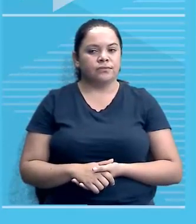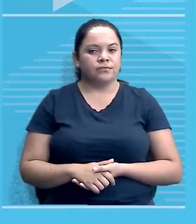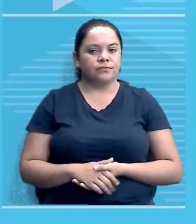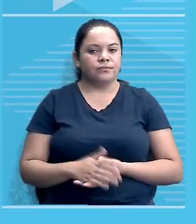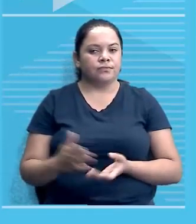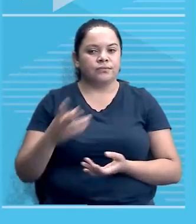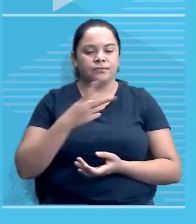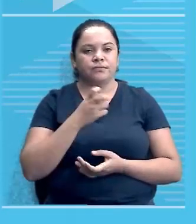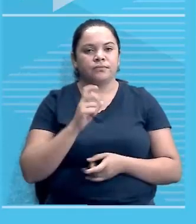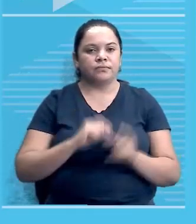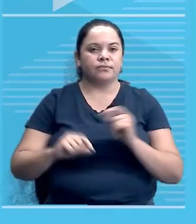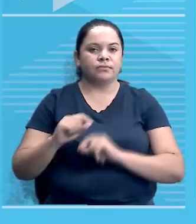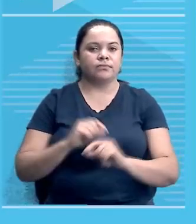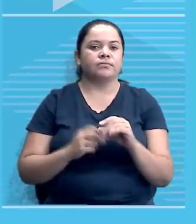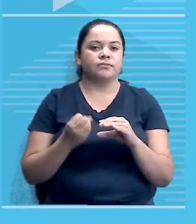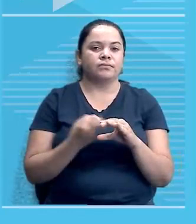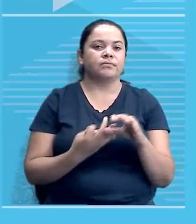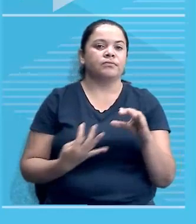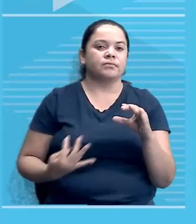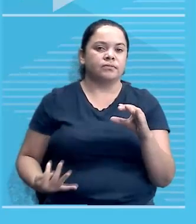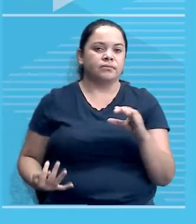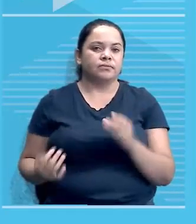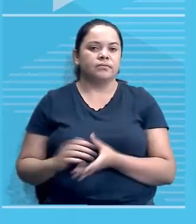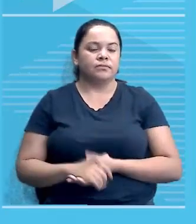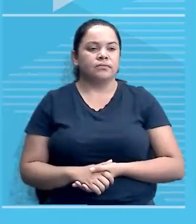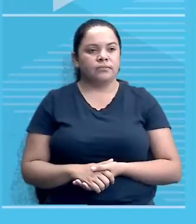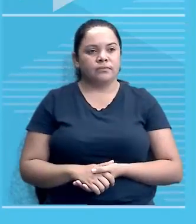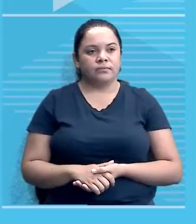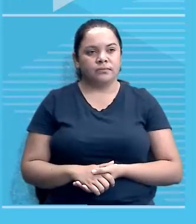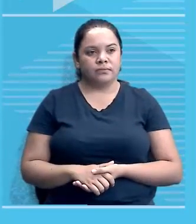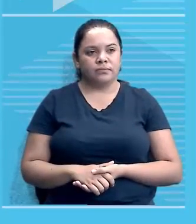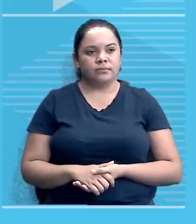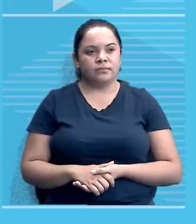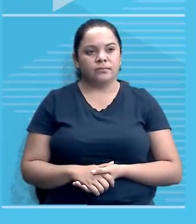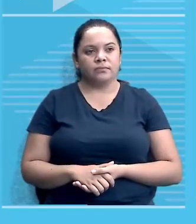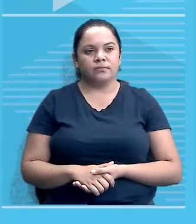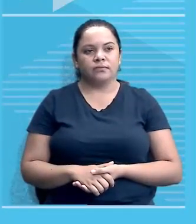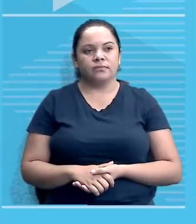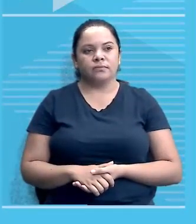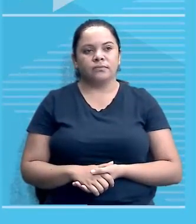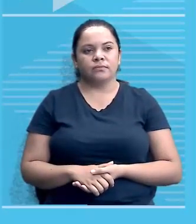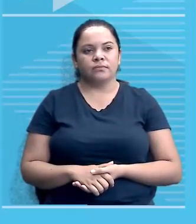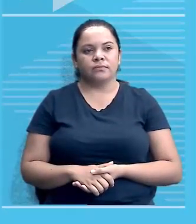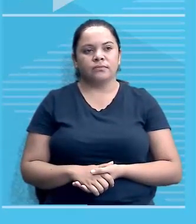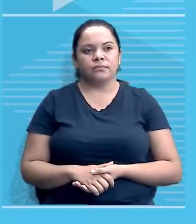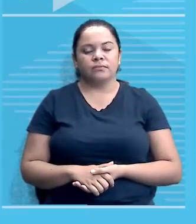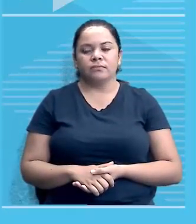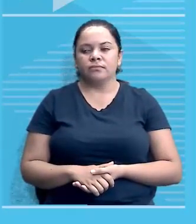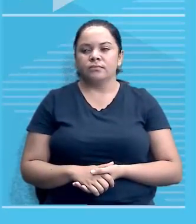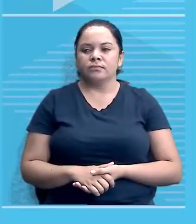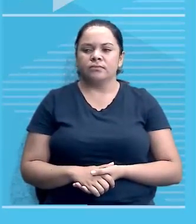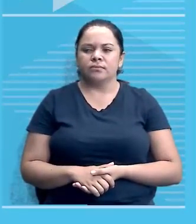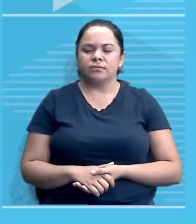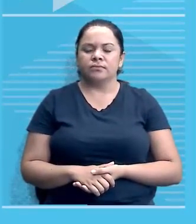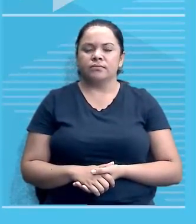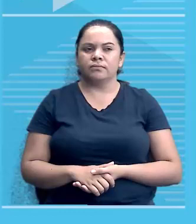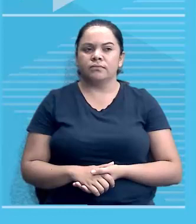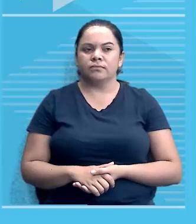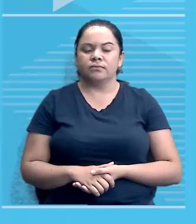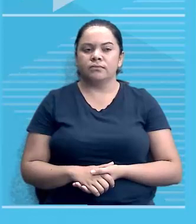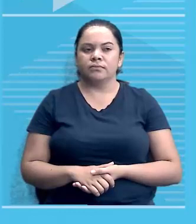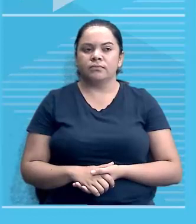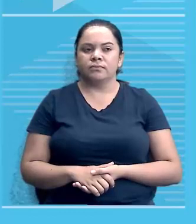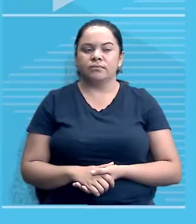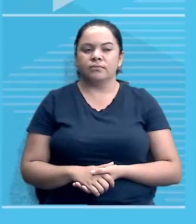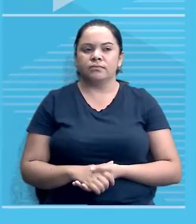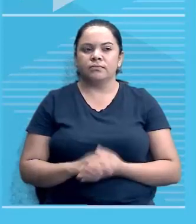que uma das características destas ideologias totalitárias, galera, foi exatamente